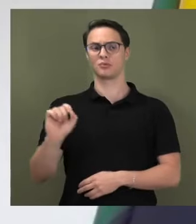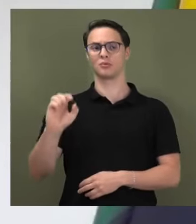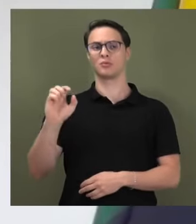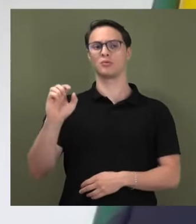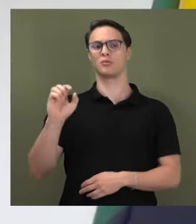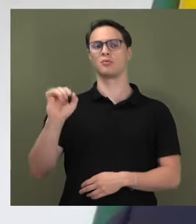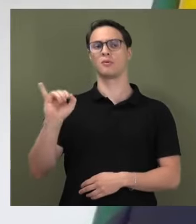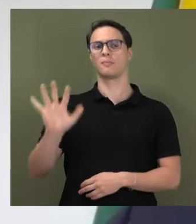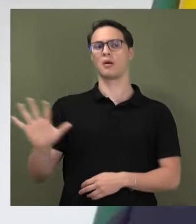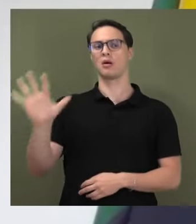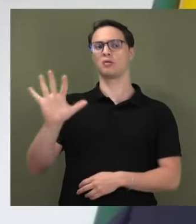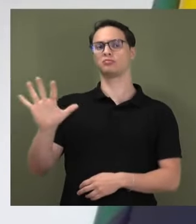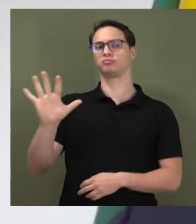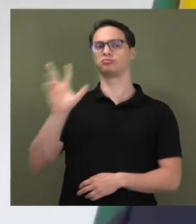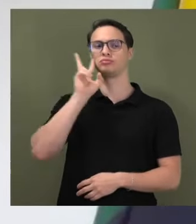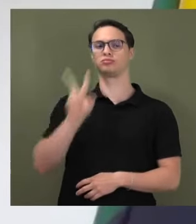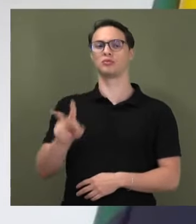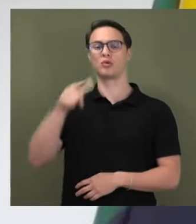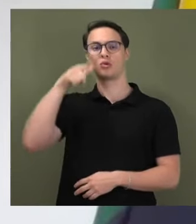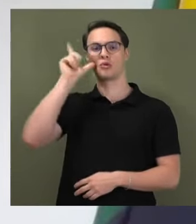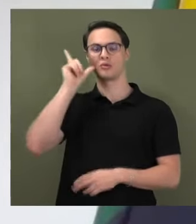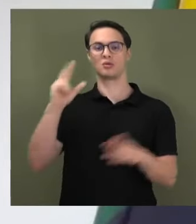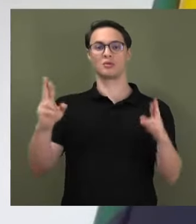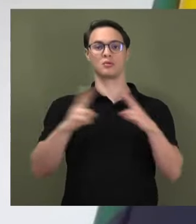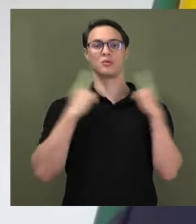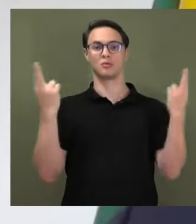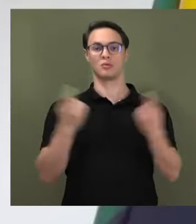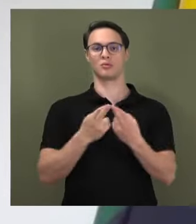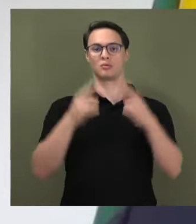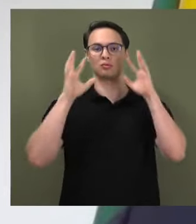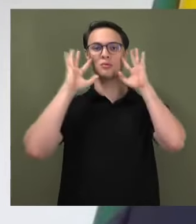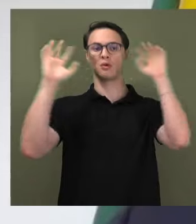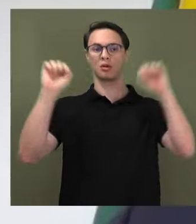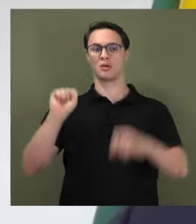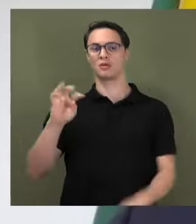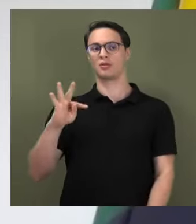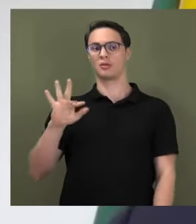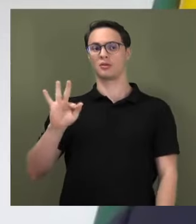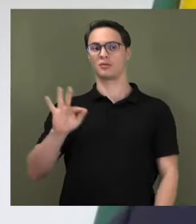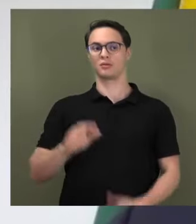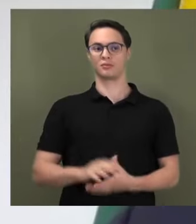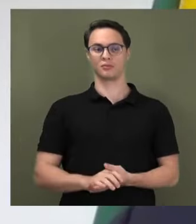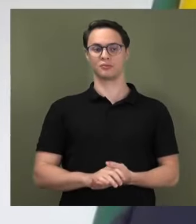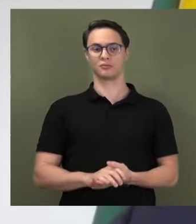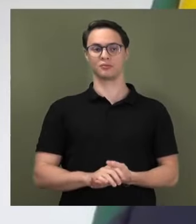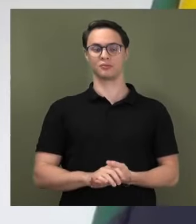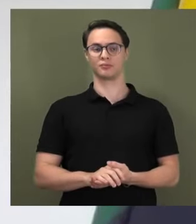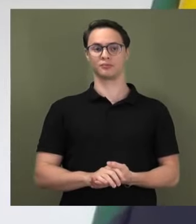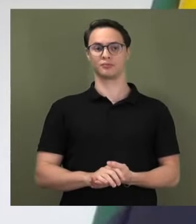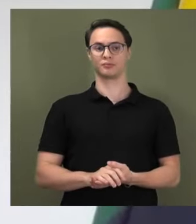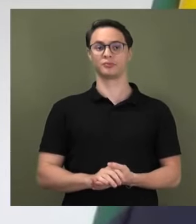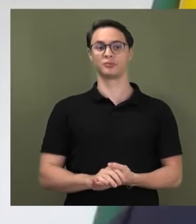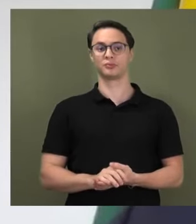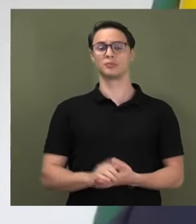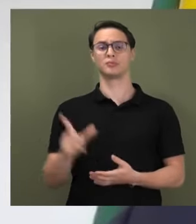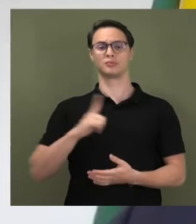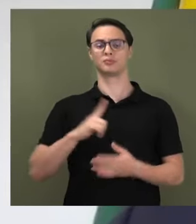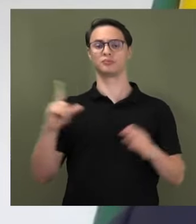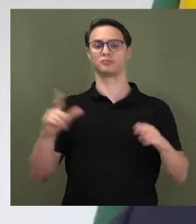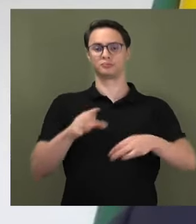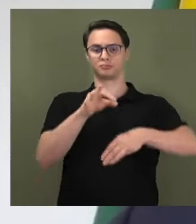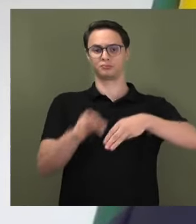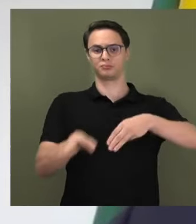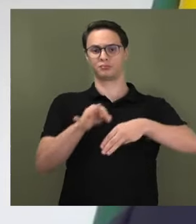que nós tivemos ontem na reunião no Supremo Tribunal Federal, junto com os ministros lá,